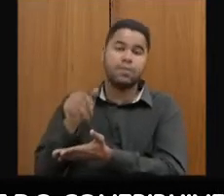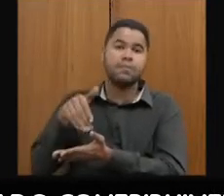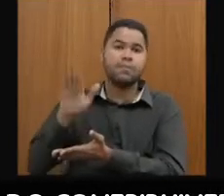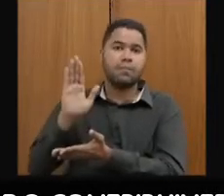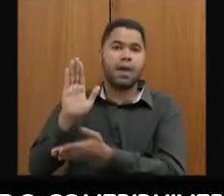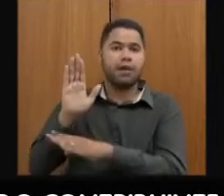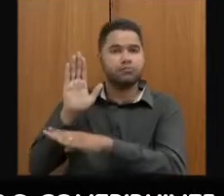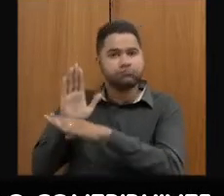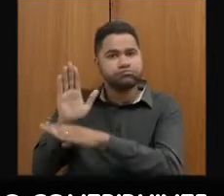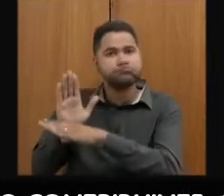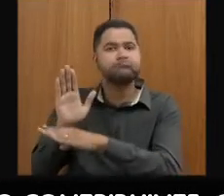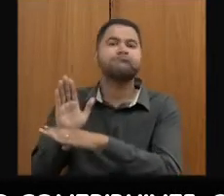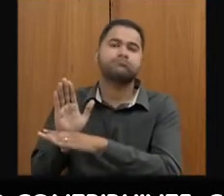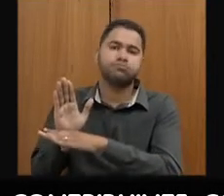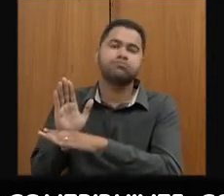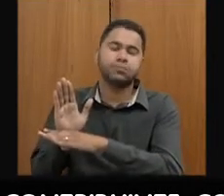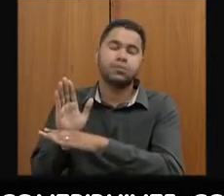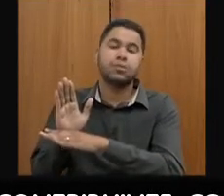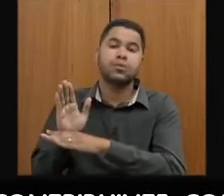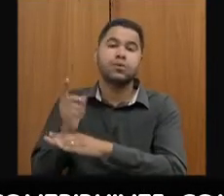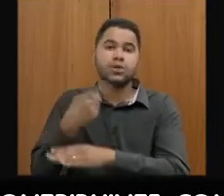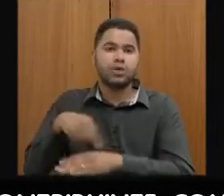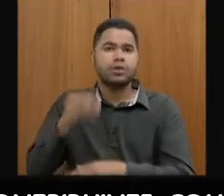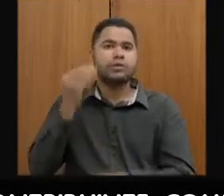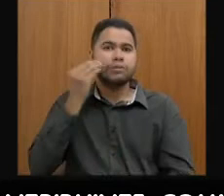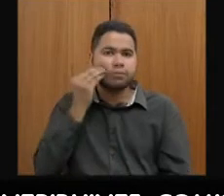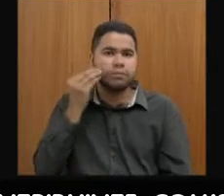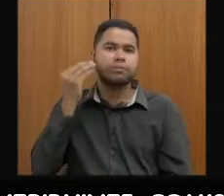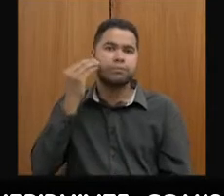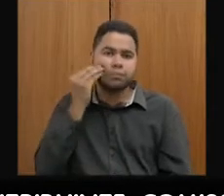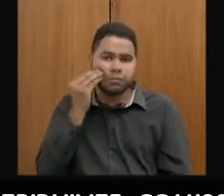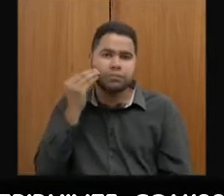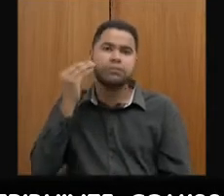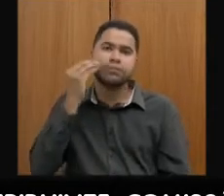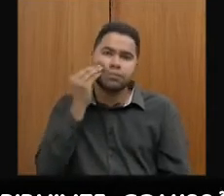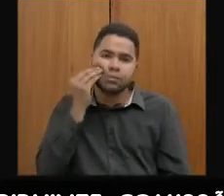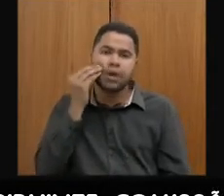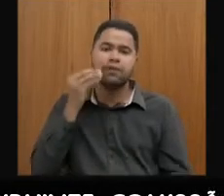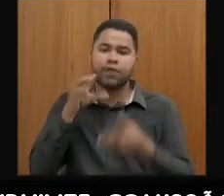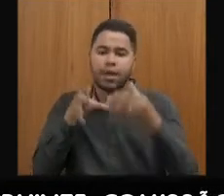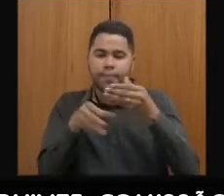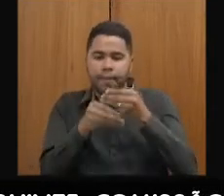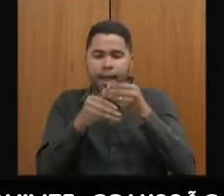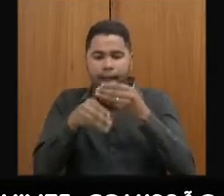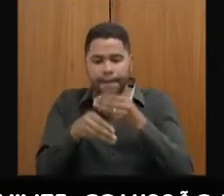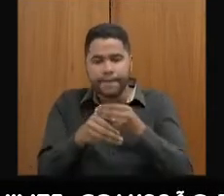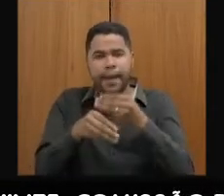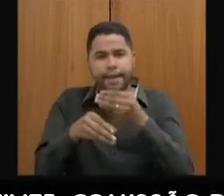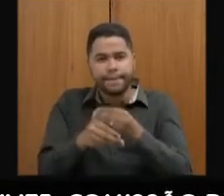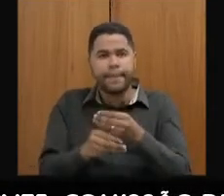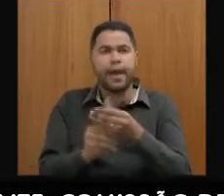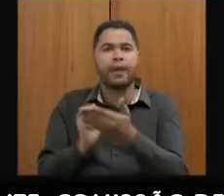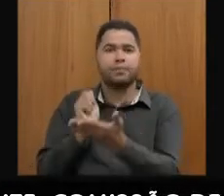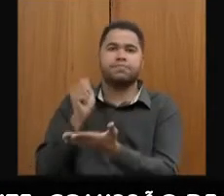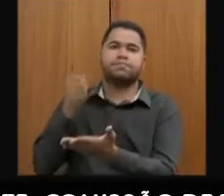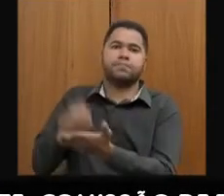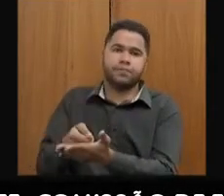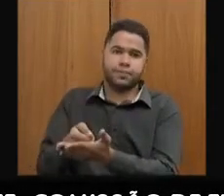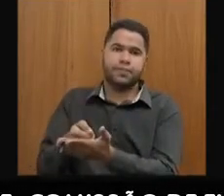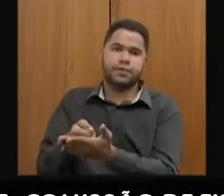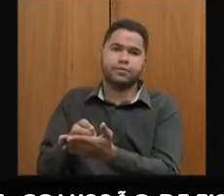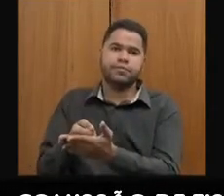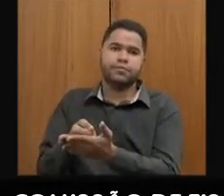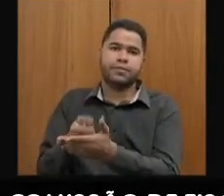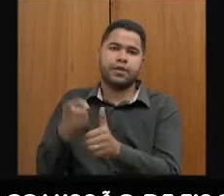favorável, e é isso que a gente vem fazendo, isso ajuda na composição do pagamento do financiamento do déficit